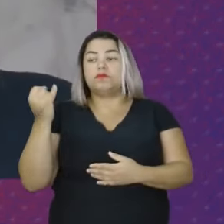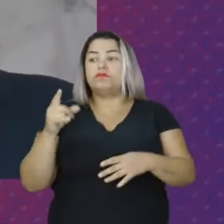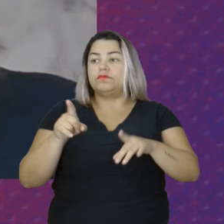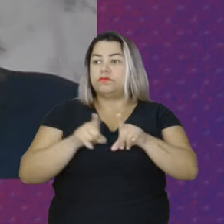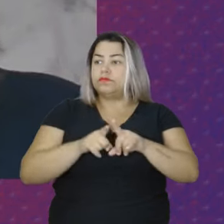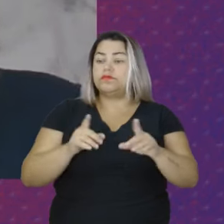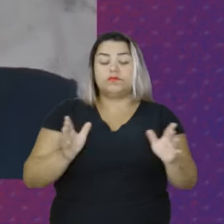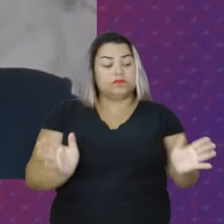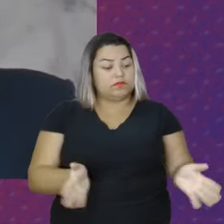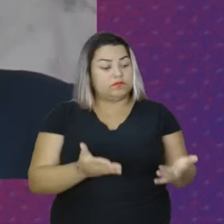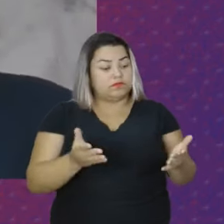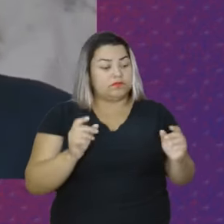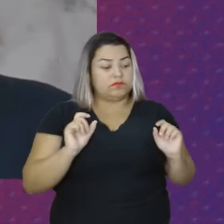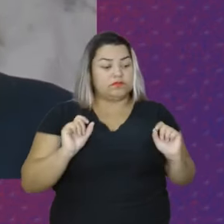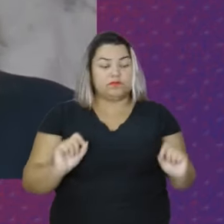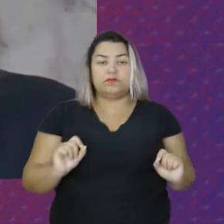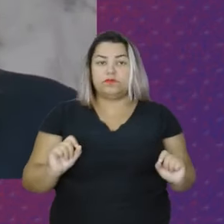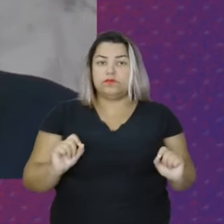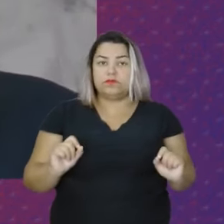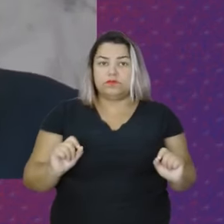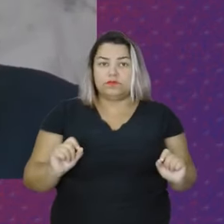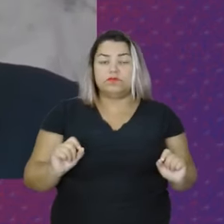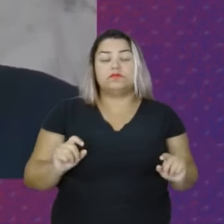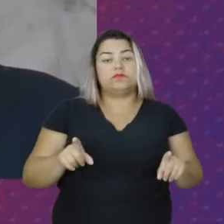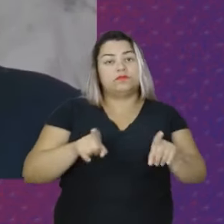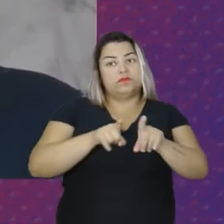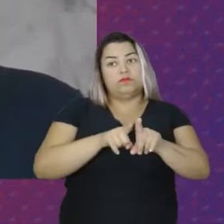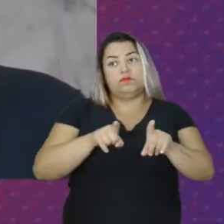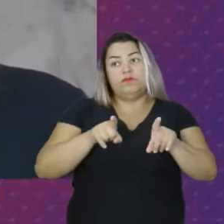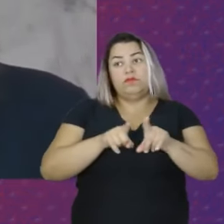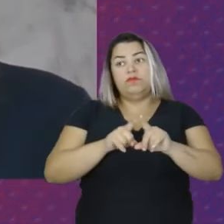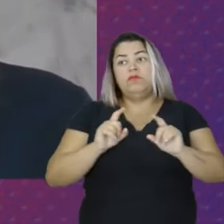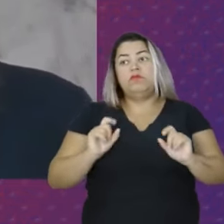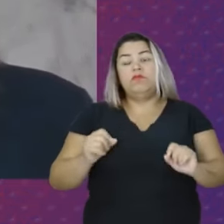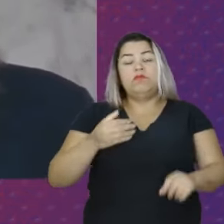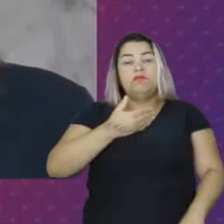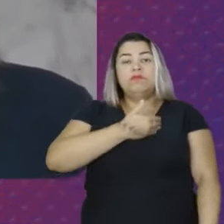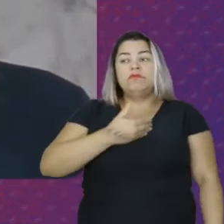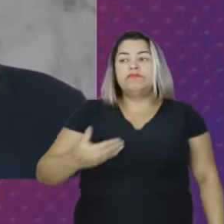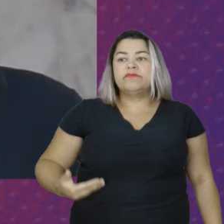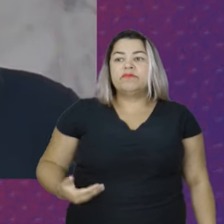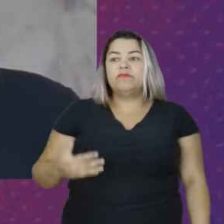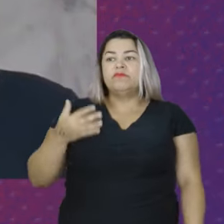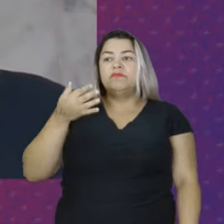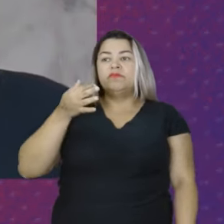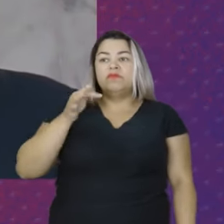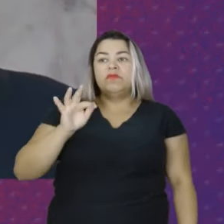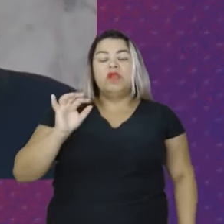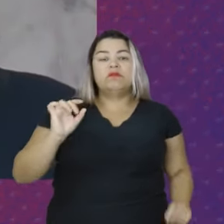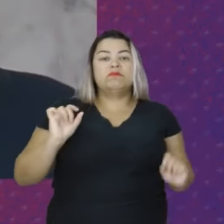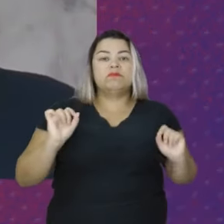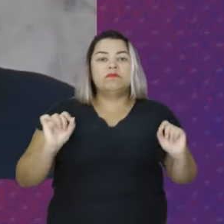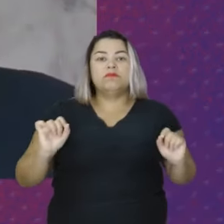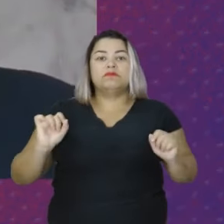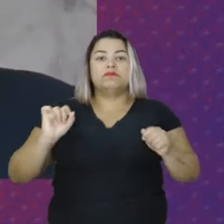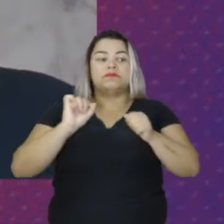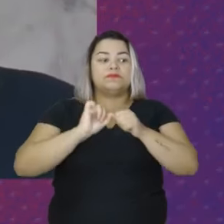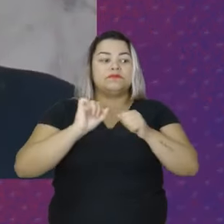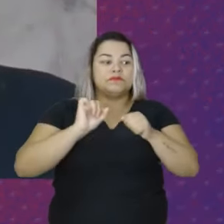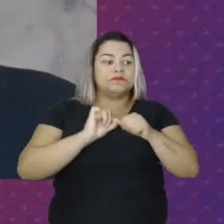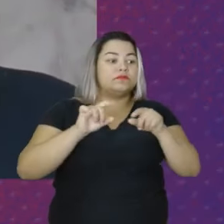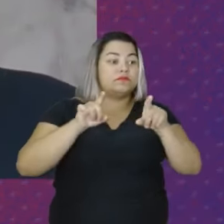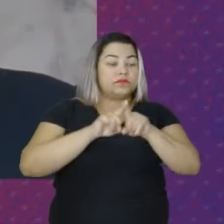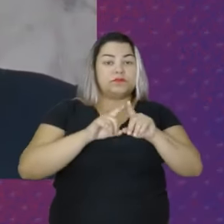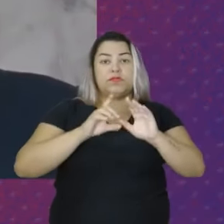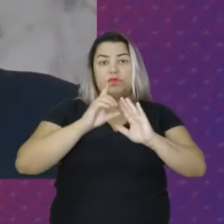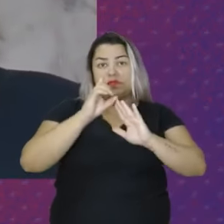essa iniciativa Além disso, o governo federal fez o